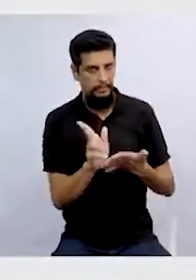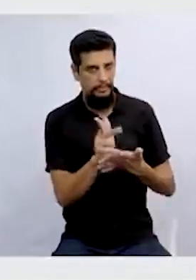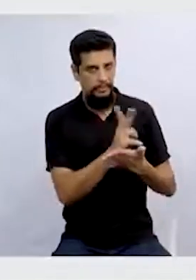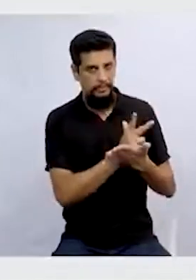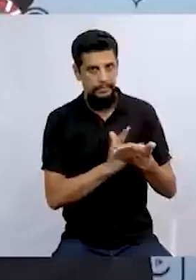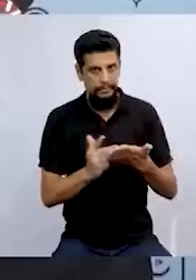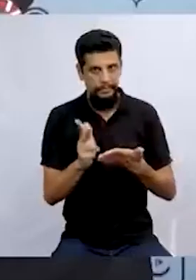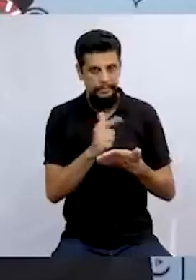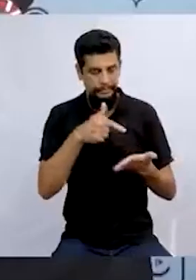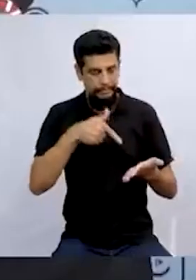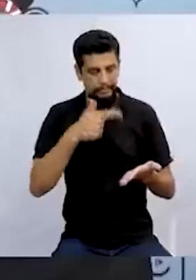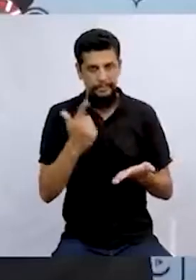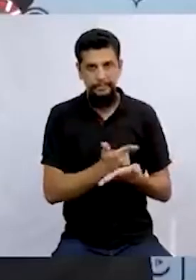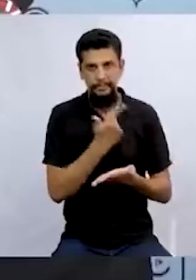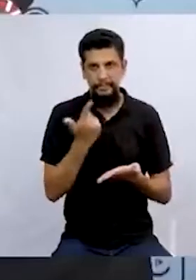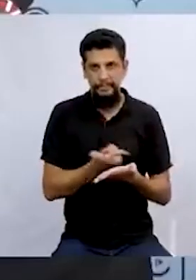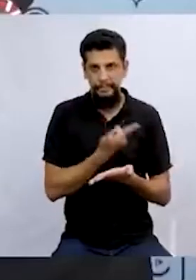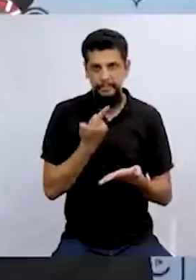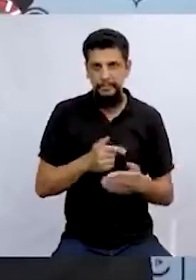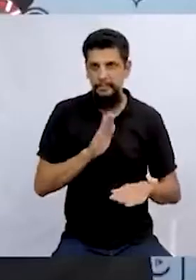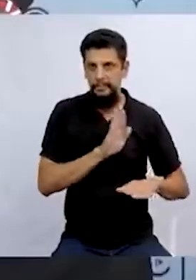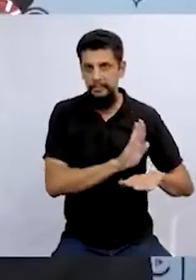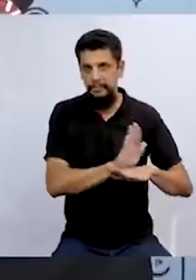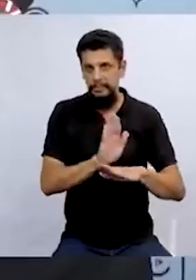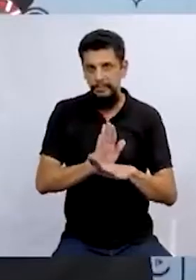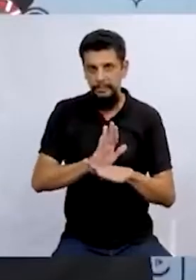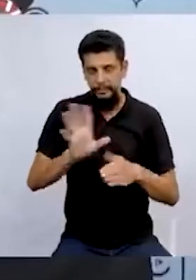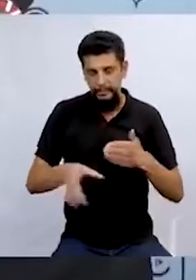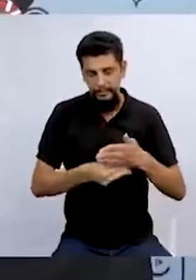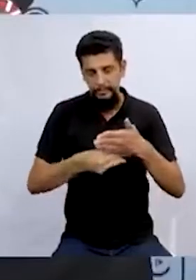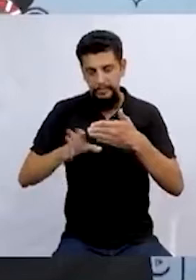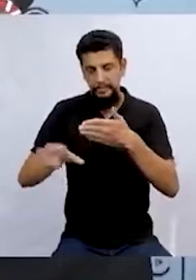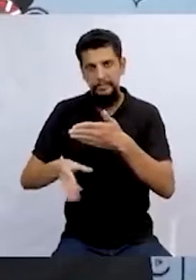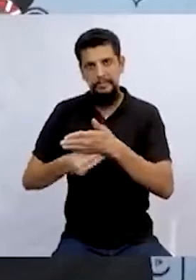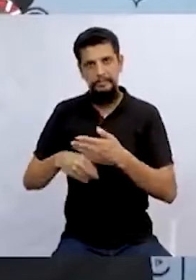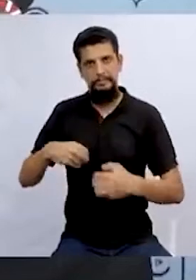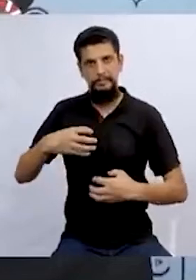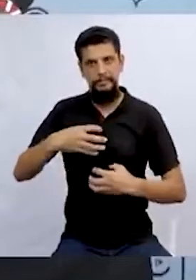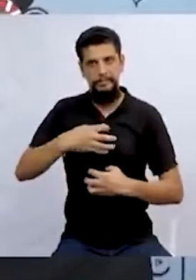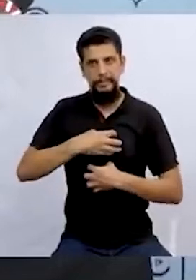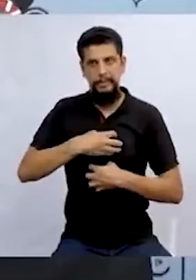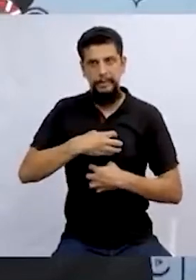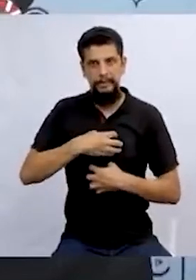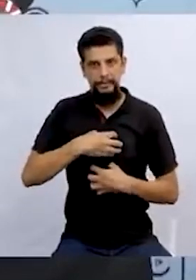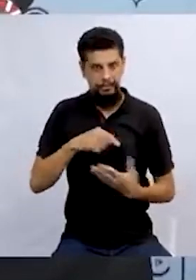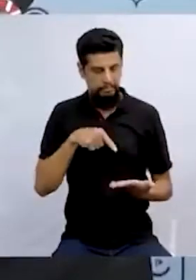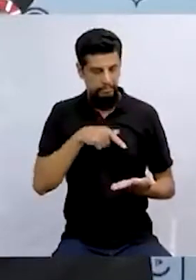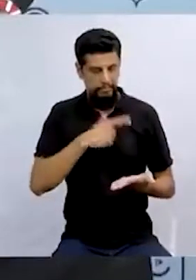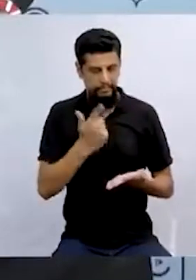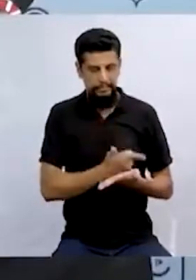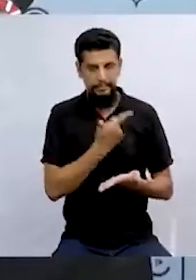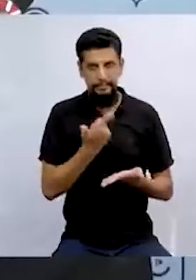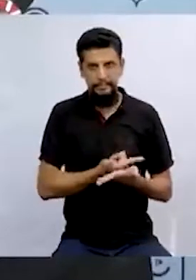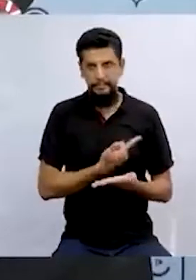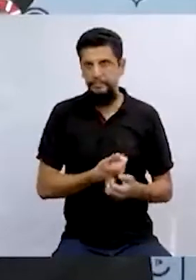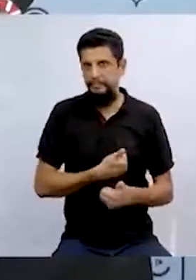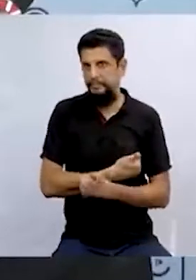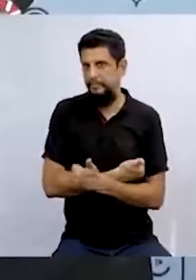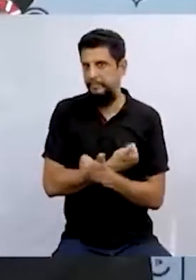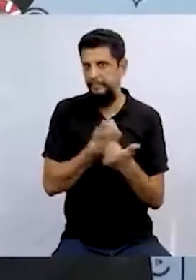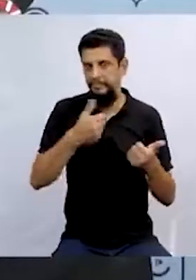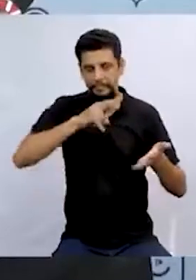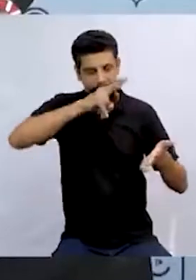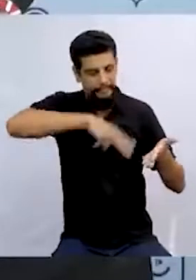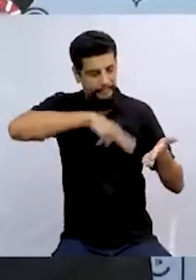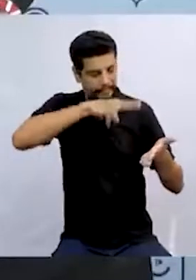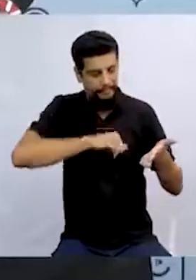Você vai ver como as ilustrações são bem interessantes e ajudam a compor o sentido todo da obra. É muito bom